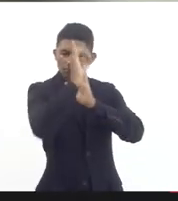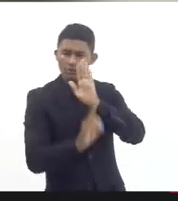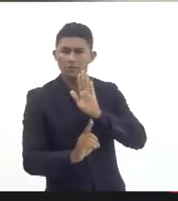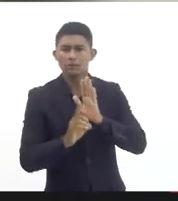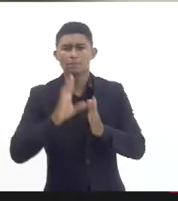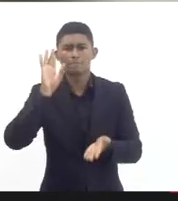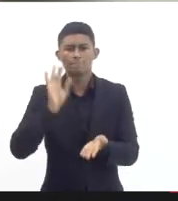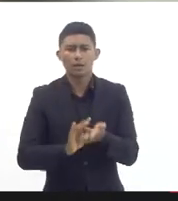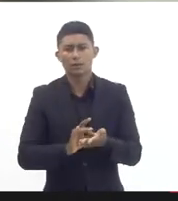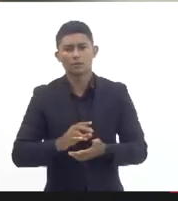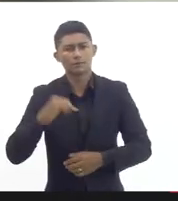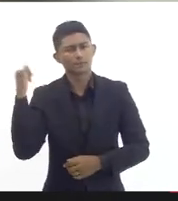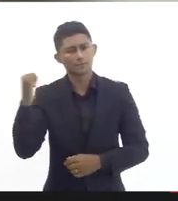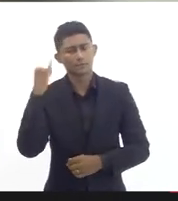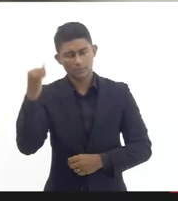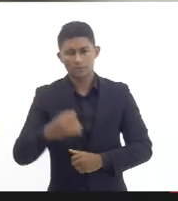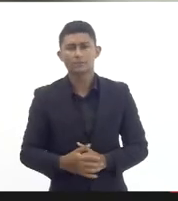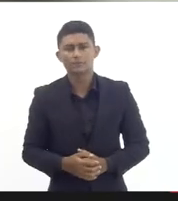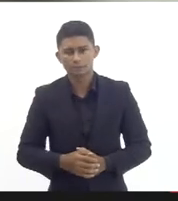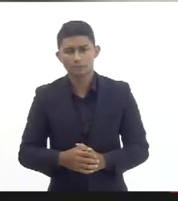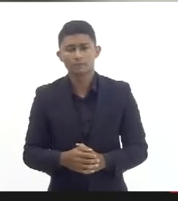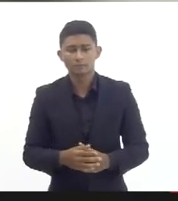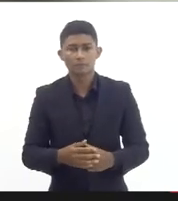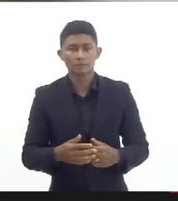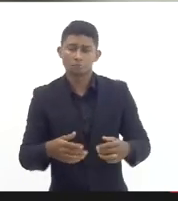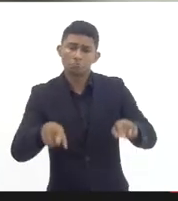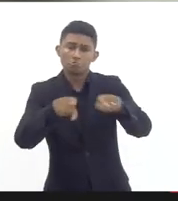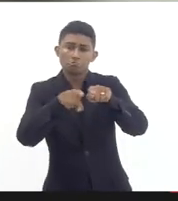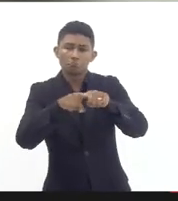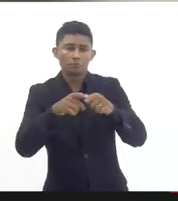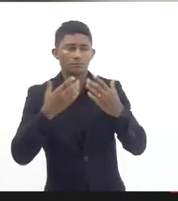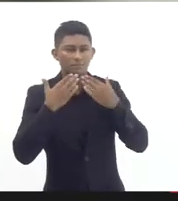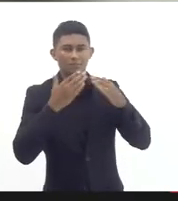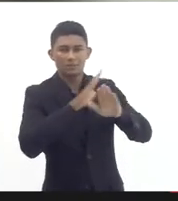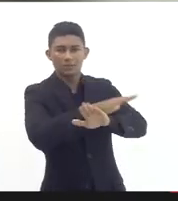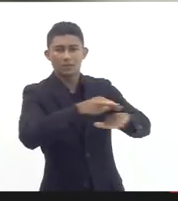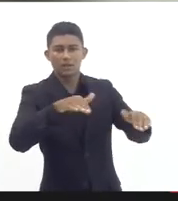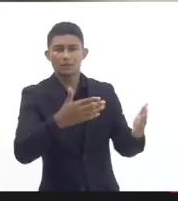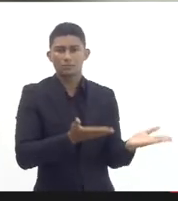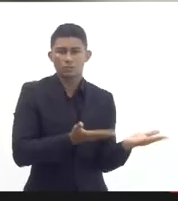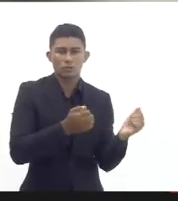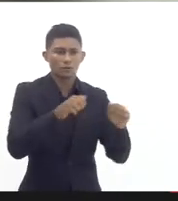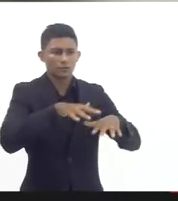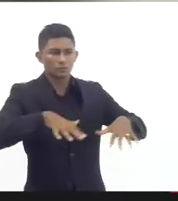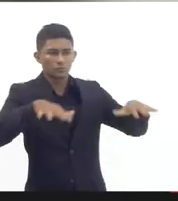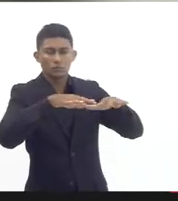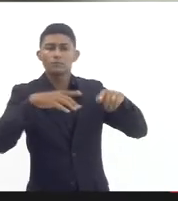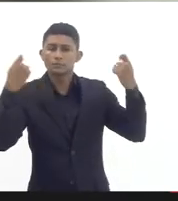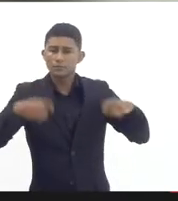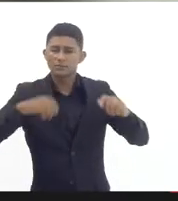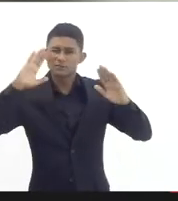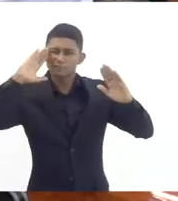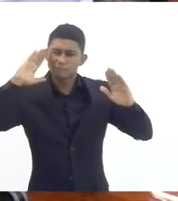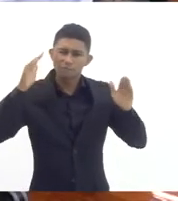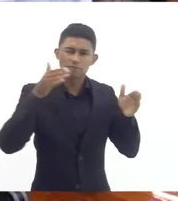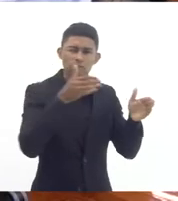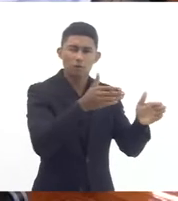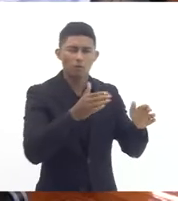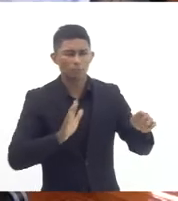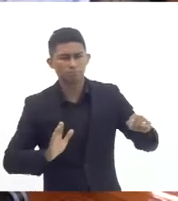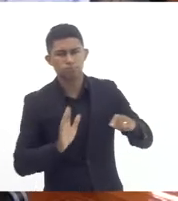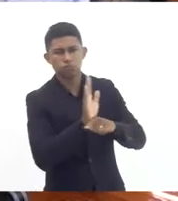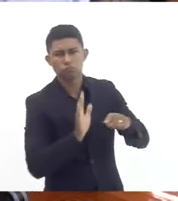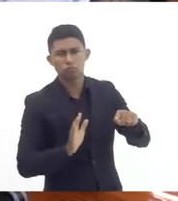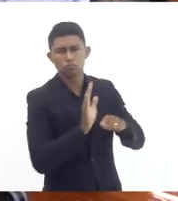e se tratando de crianças e adolescentes que são prioridade absoluta nós não vemos óbice inclusive